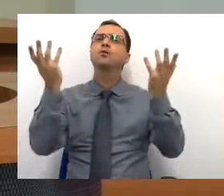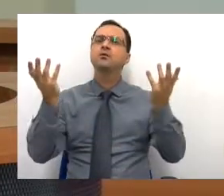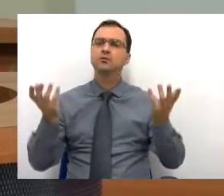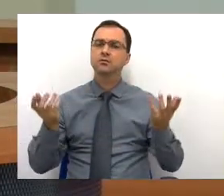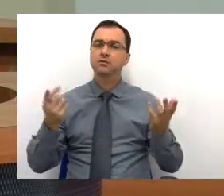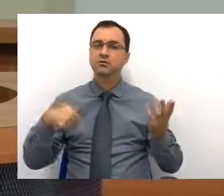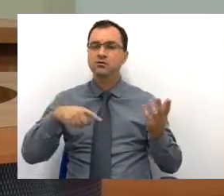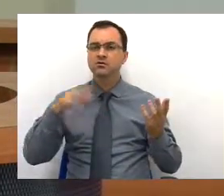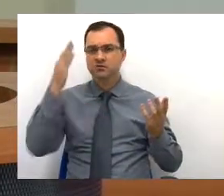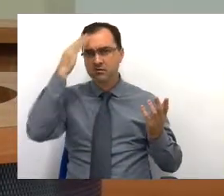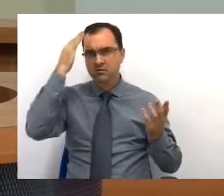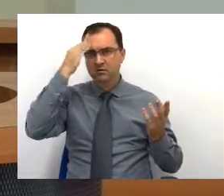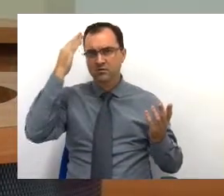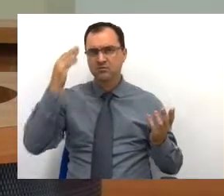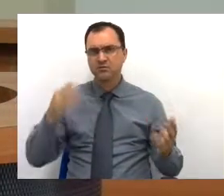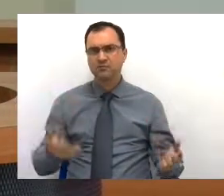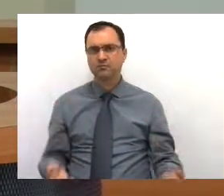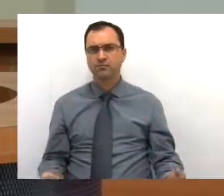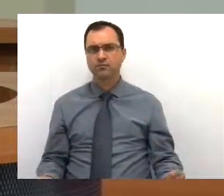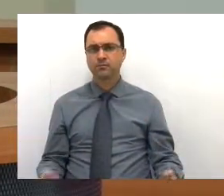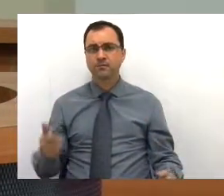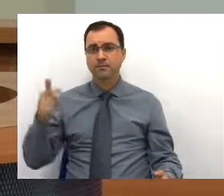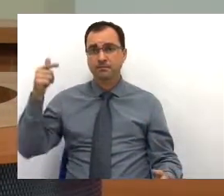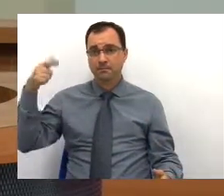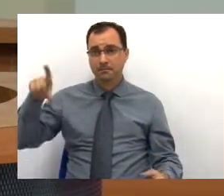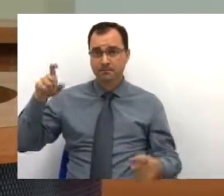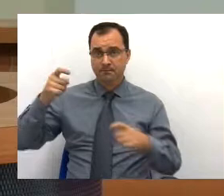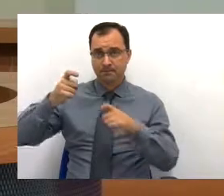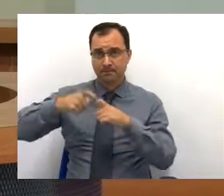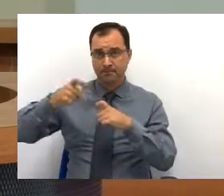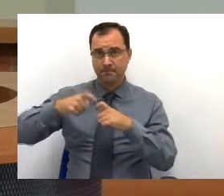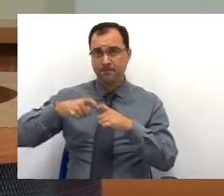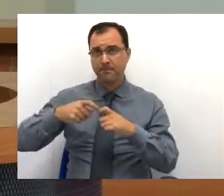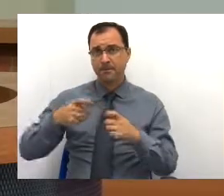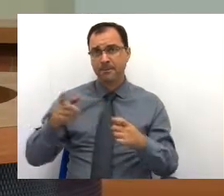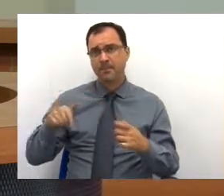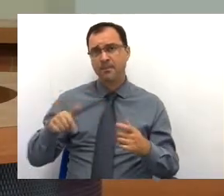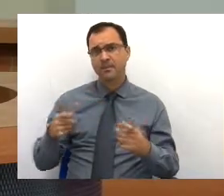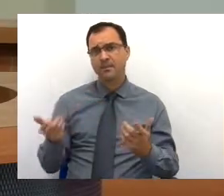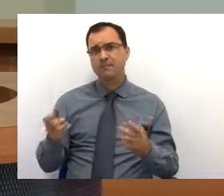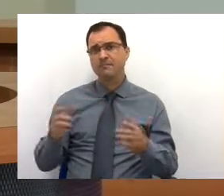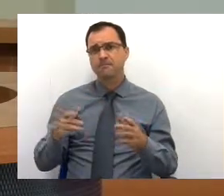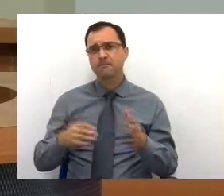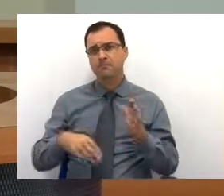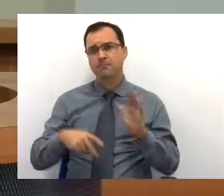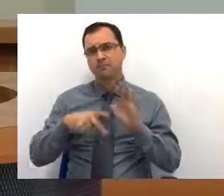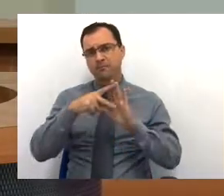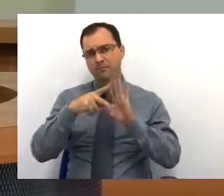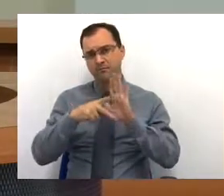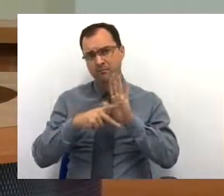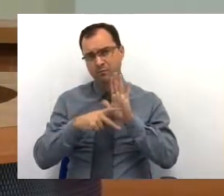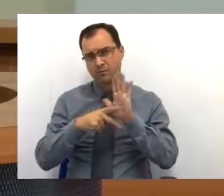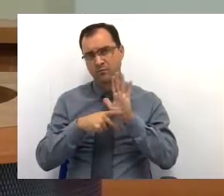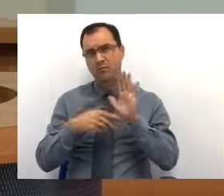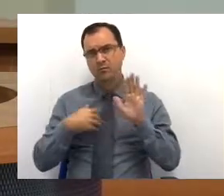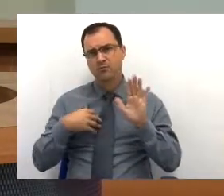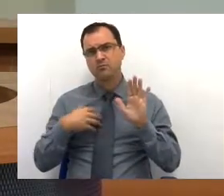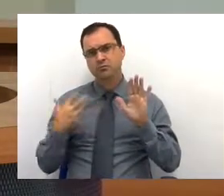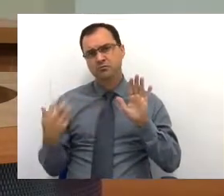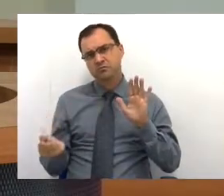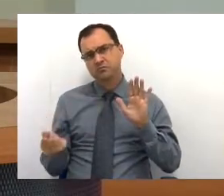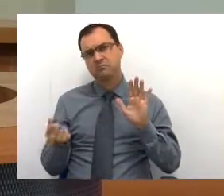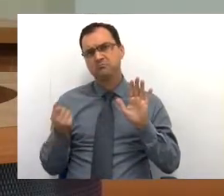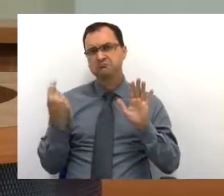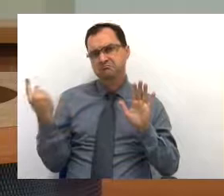A gente sabe que o Mais Médico, por exemplo, é um programa... Eu sou favorável em